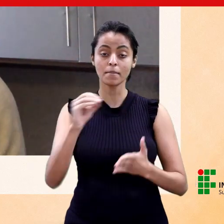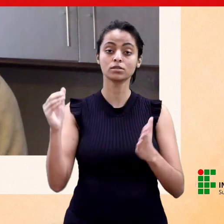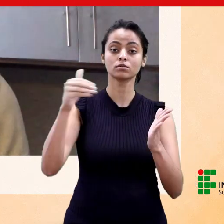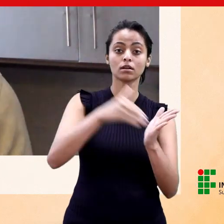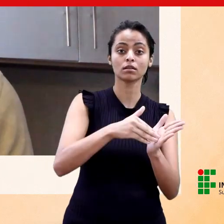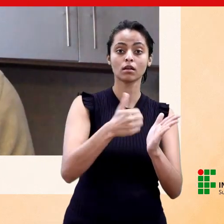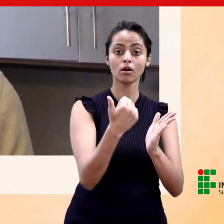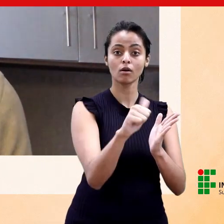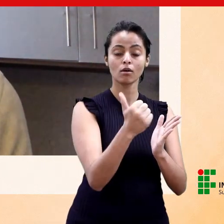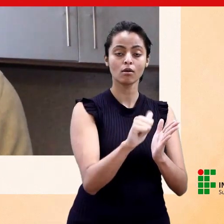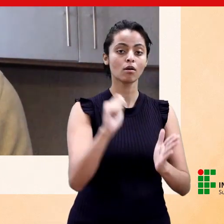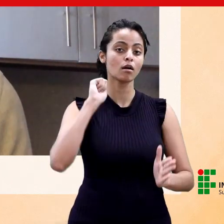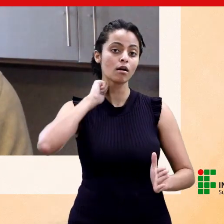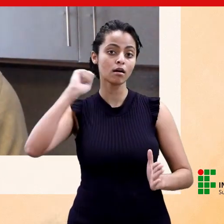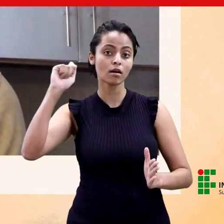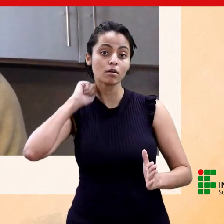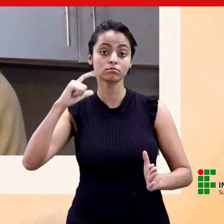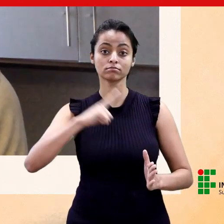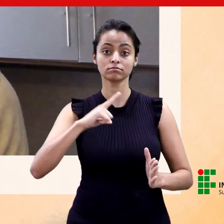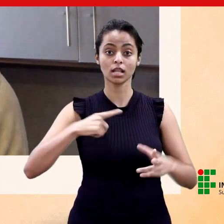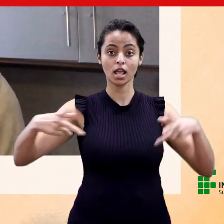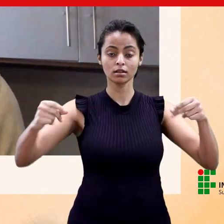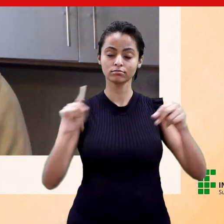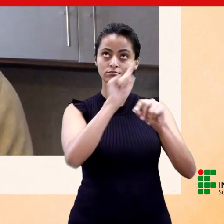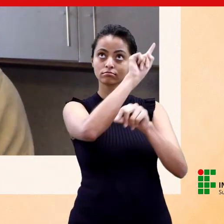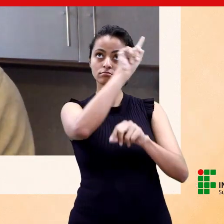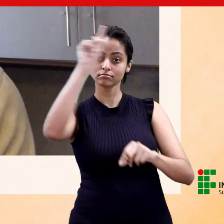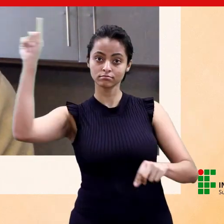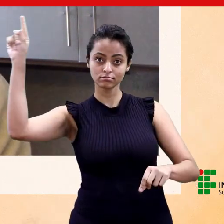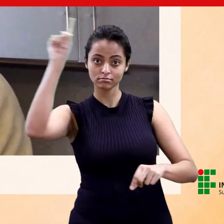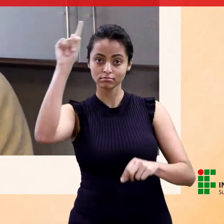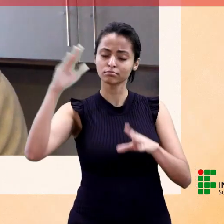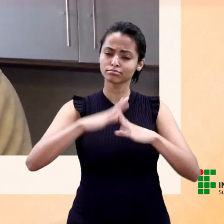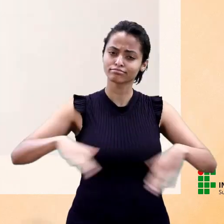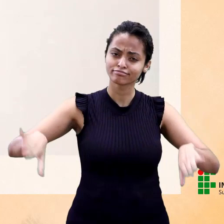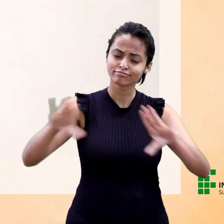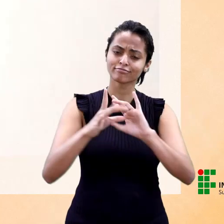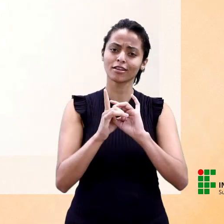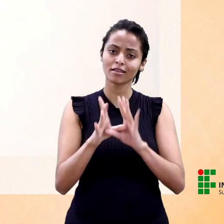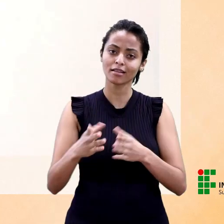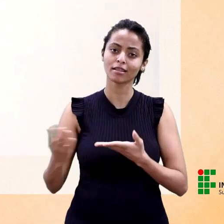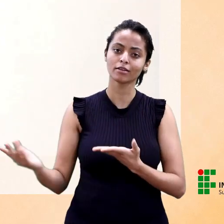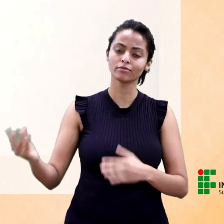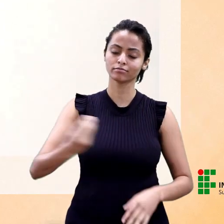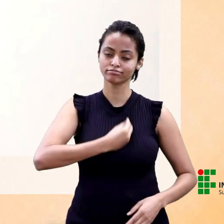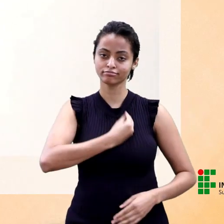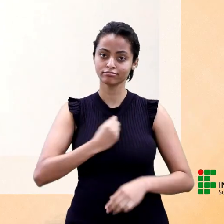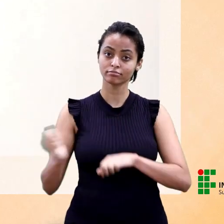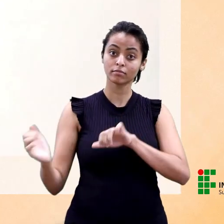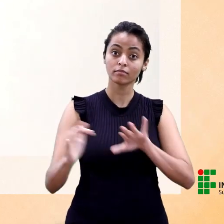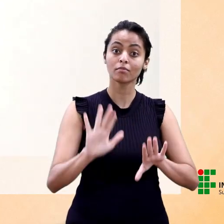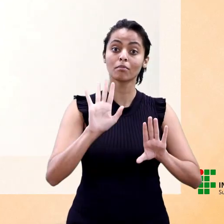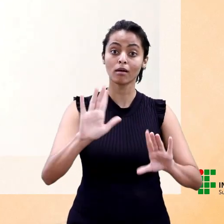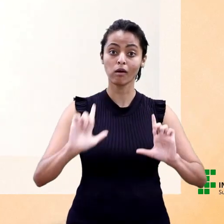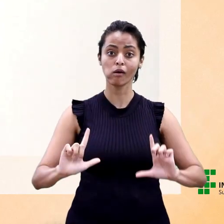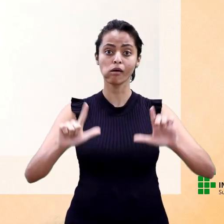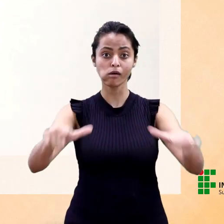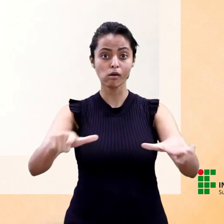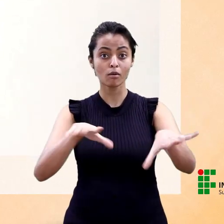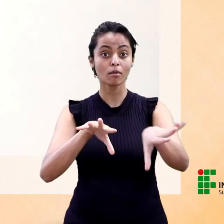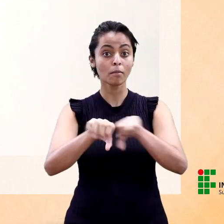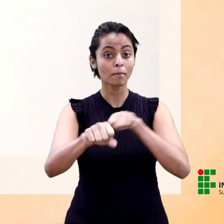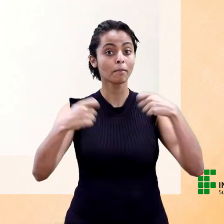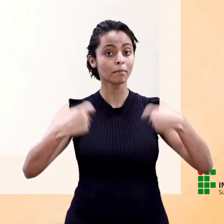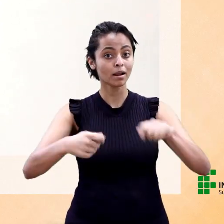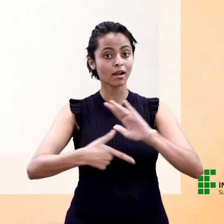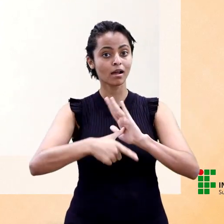21 de março até 11 de abril e podem ser feitas através do link que está na sua tela. Todos podem participar, porém só terá